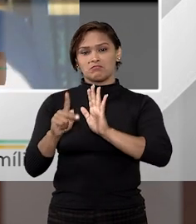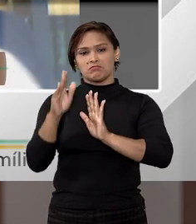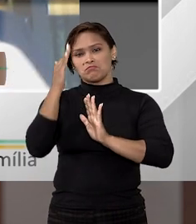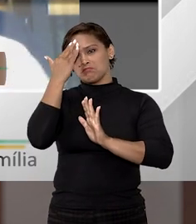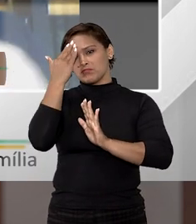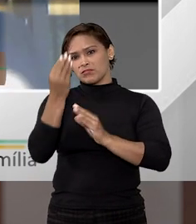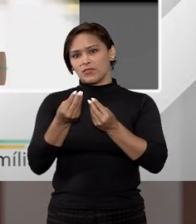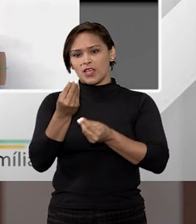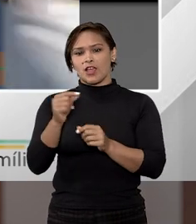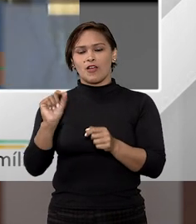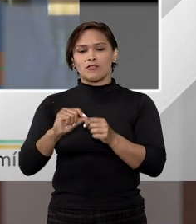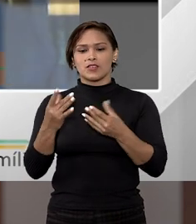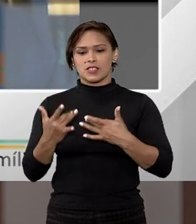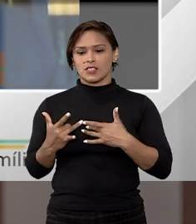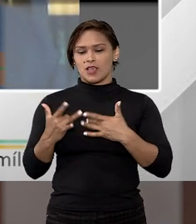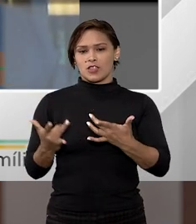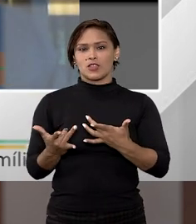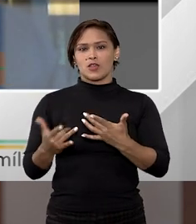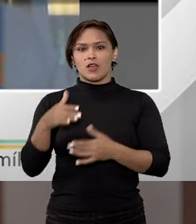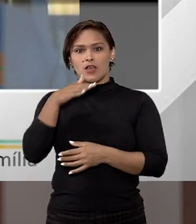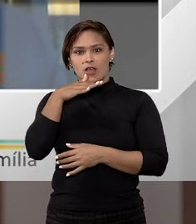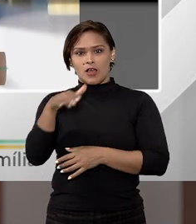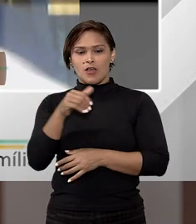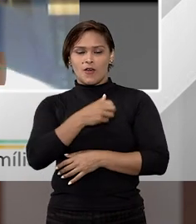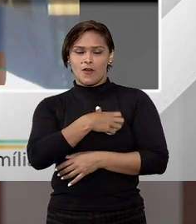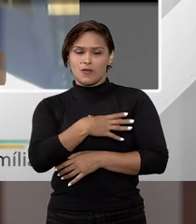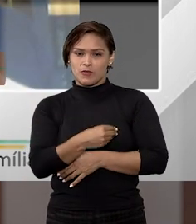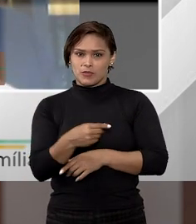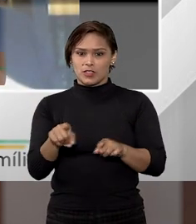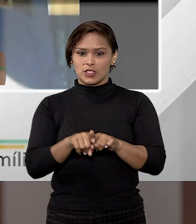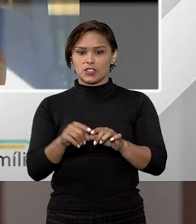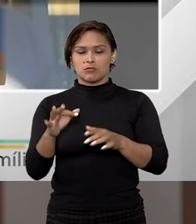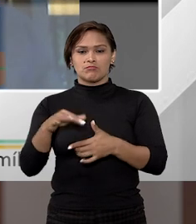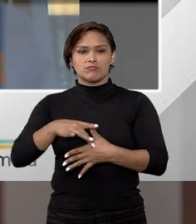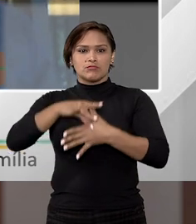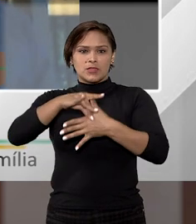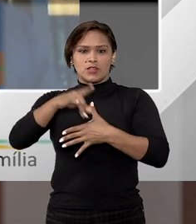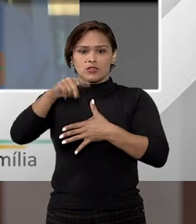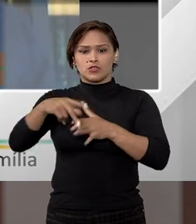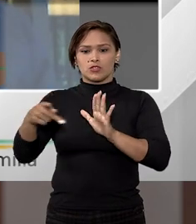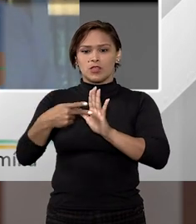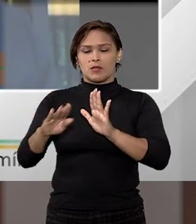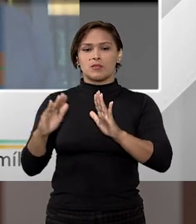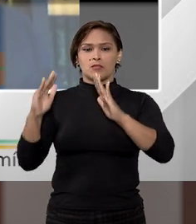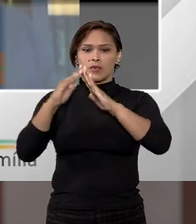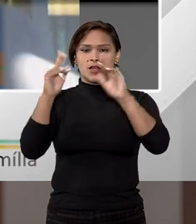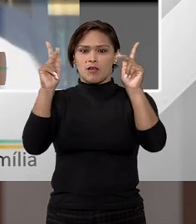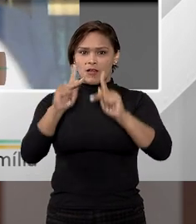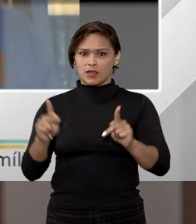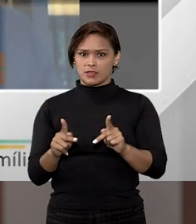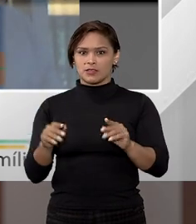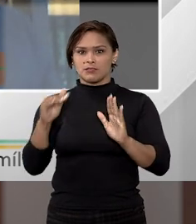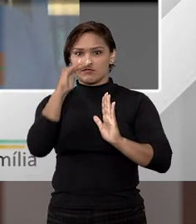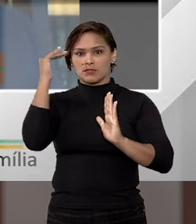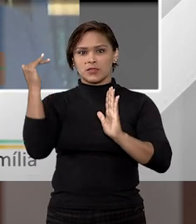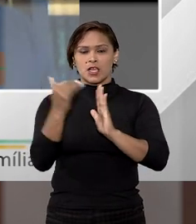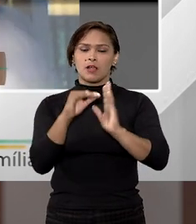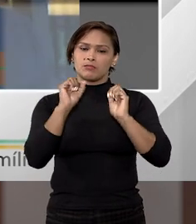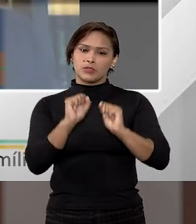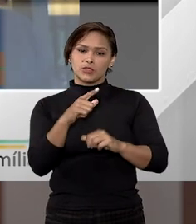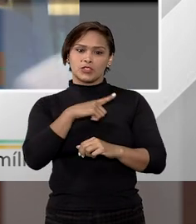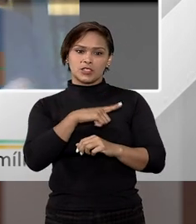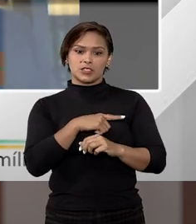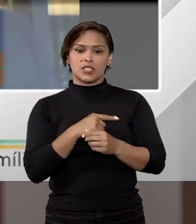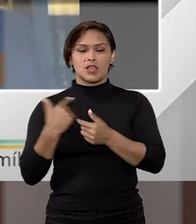por entender que ao fazer a doação ao filho, o casal, que era o titular do polo passivo da obrigação, podia